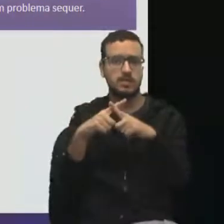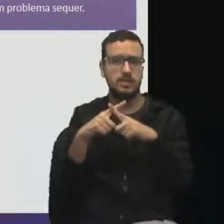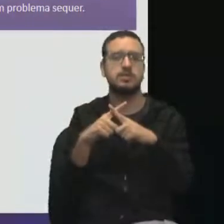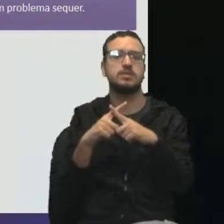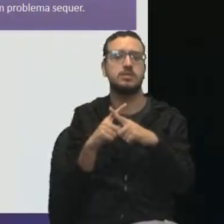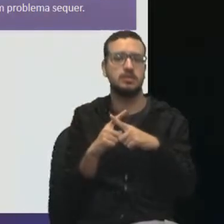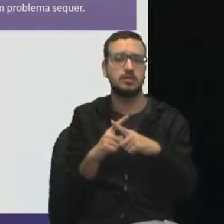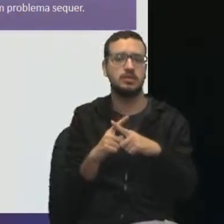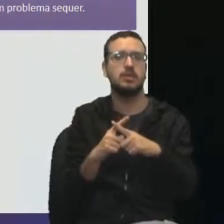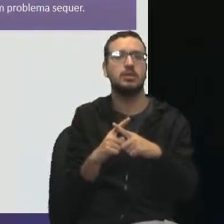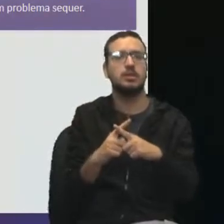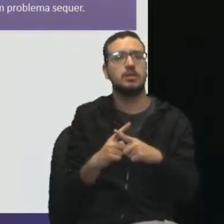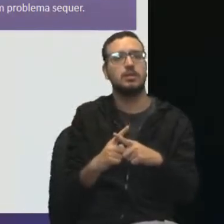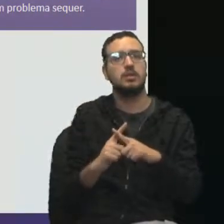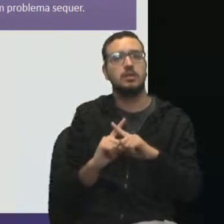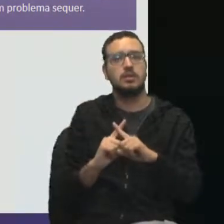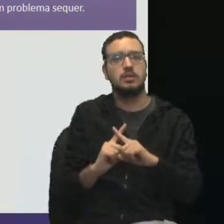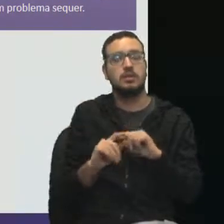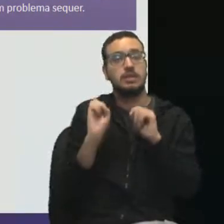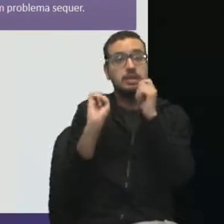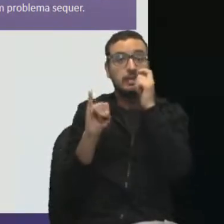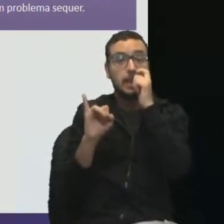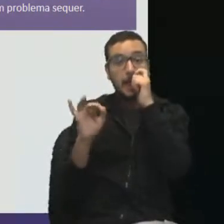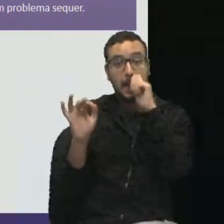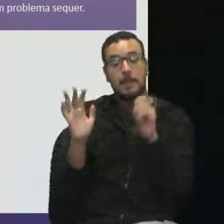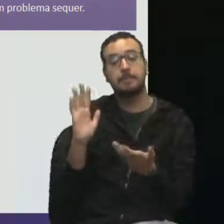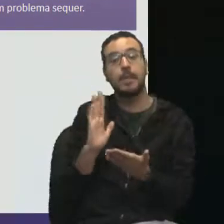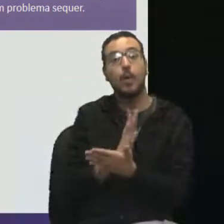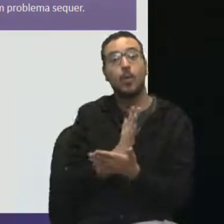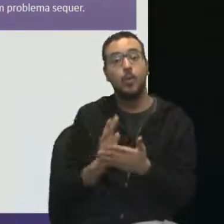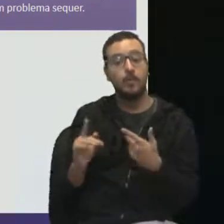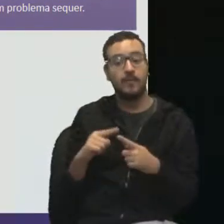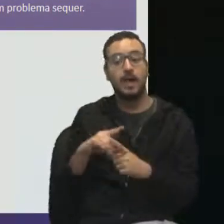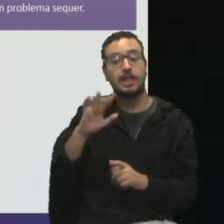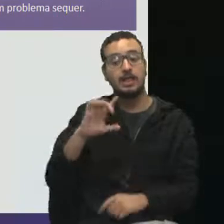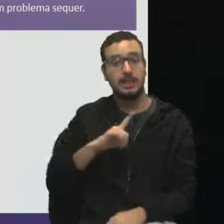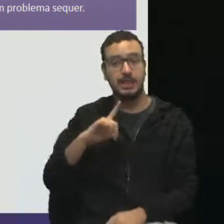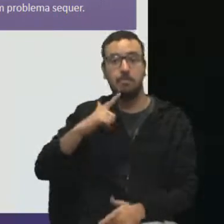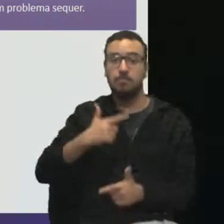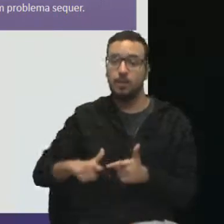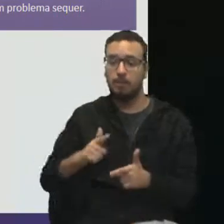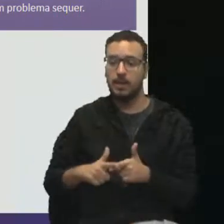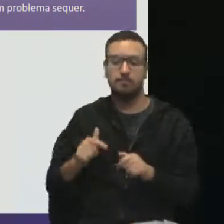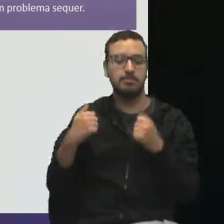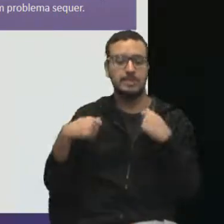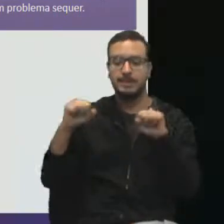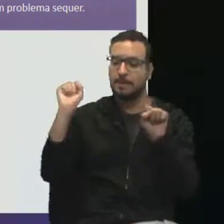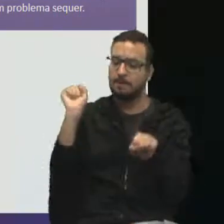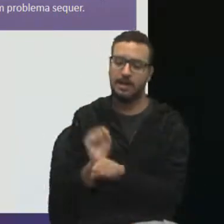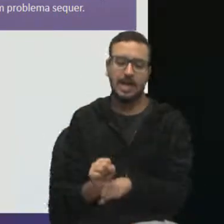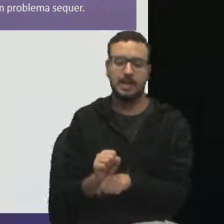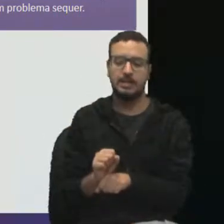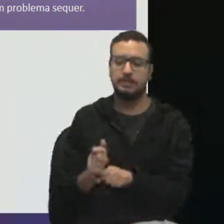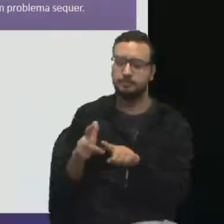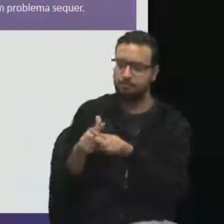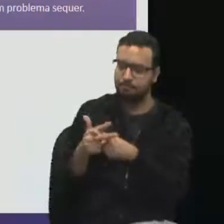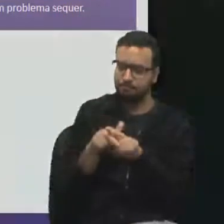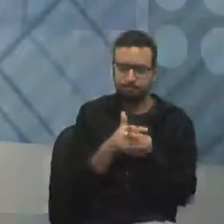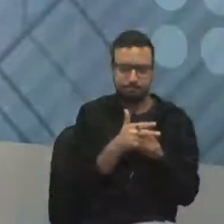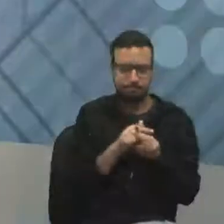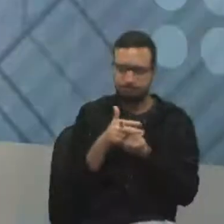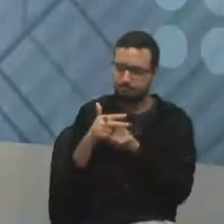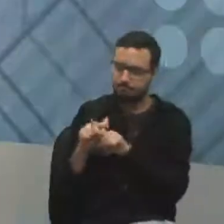Se em uma das vezes acontecer algum tipo de problema, para tudo, conserta, controla,